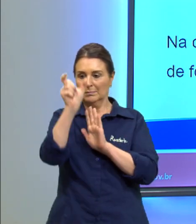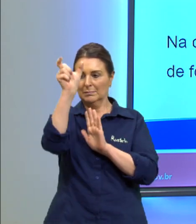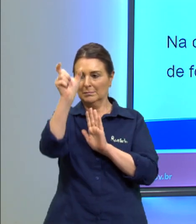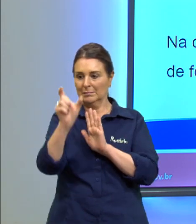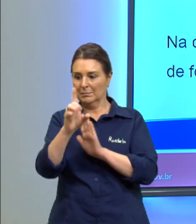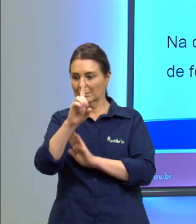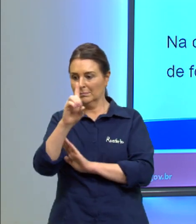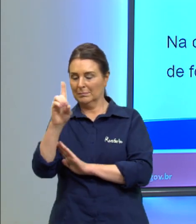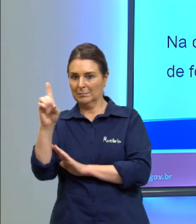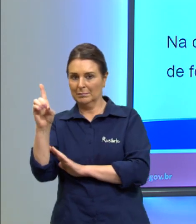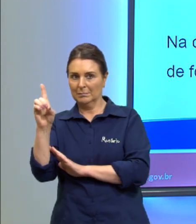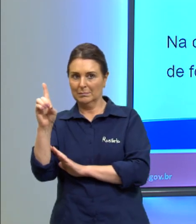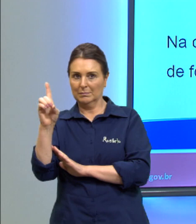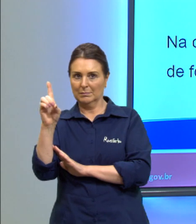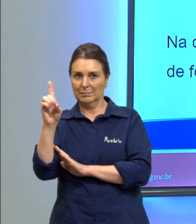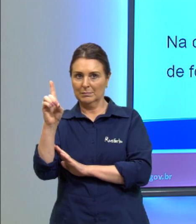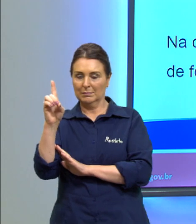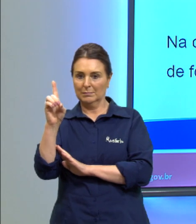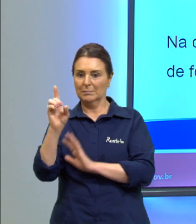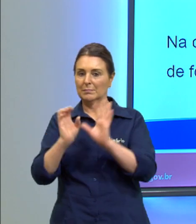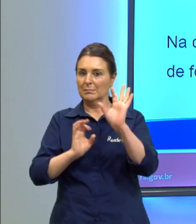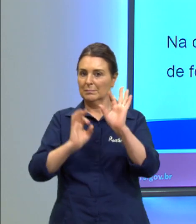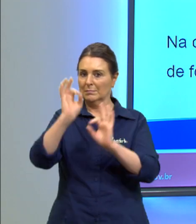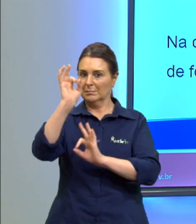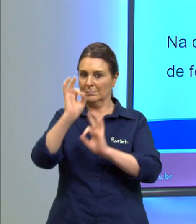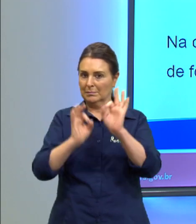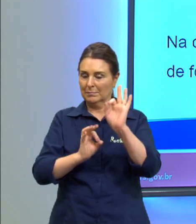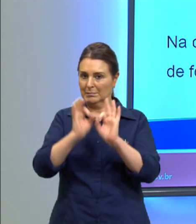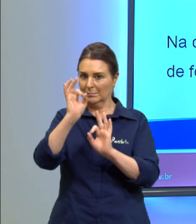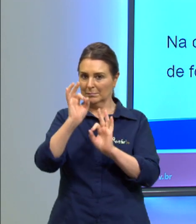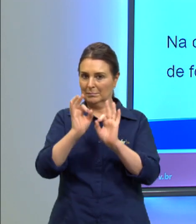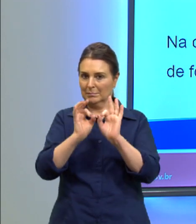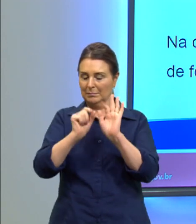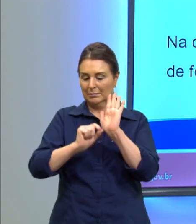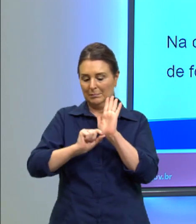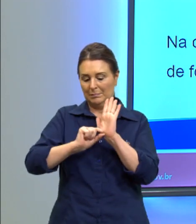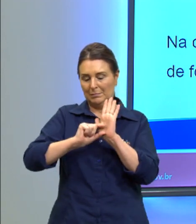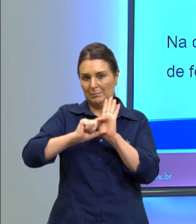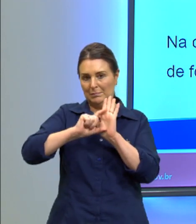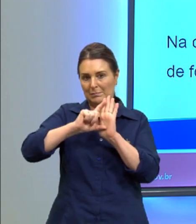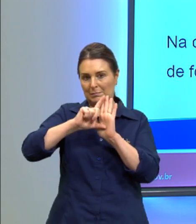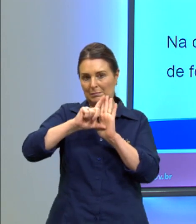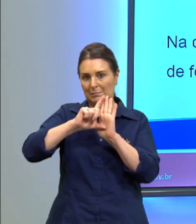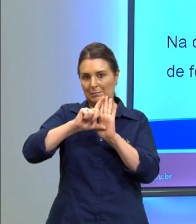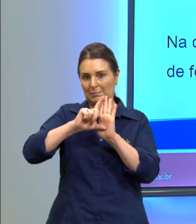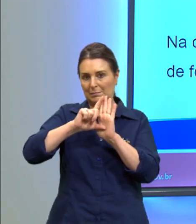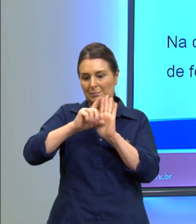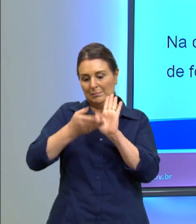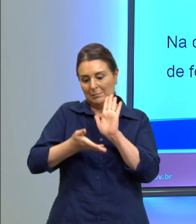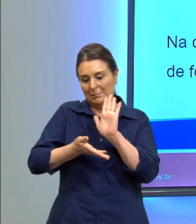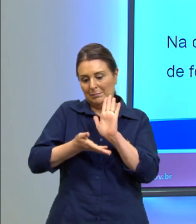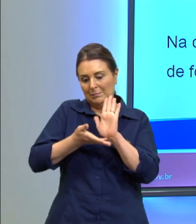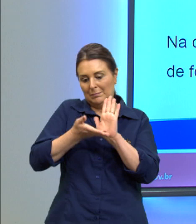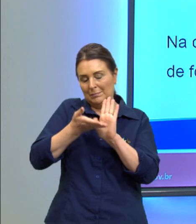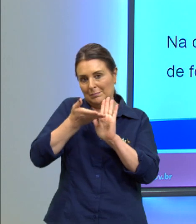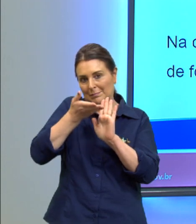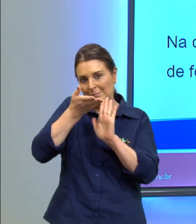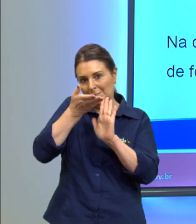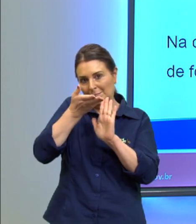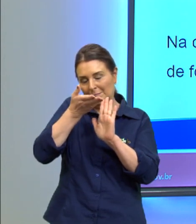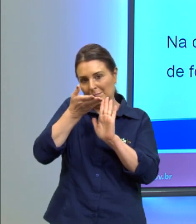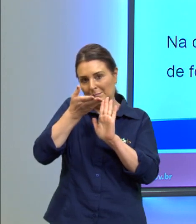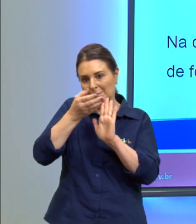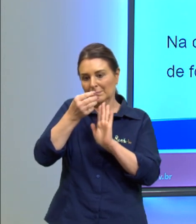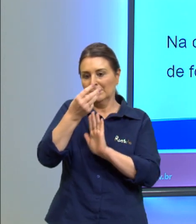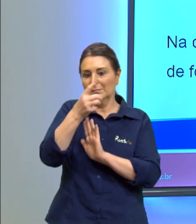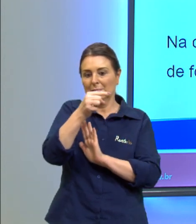direita os números estão ordenados de forma crescente de baixo para cima de